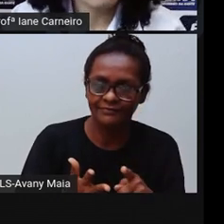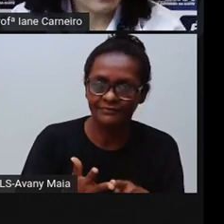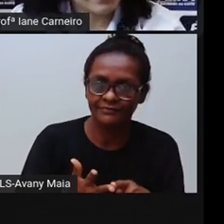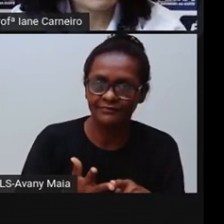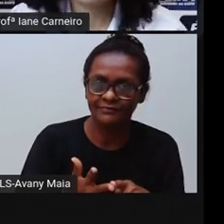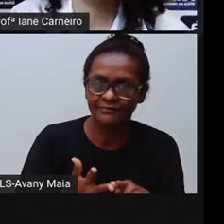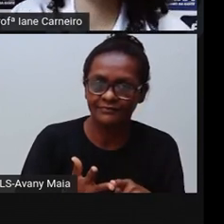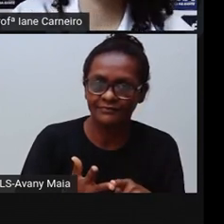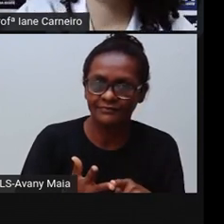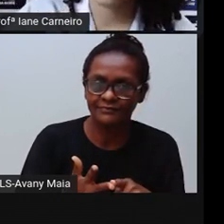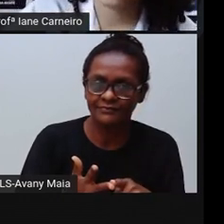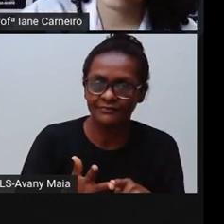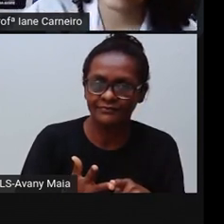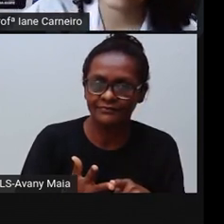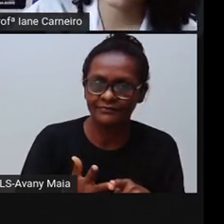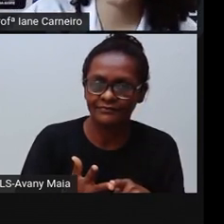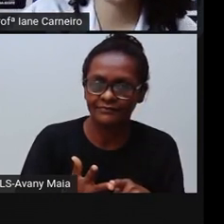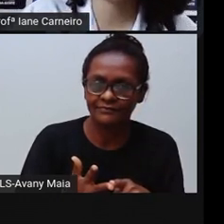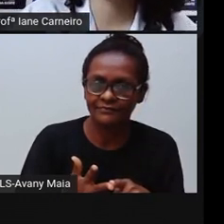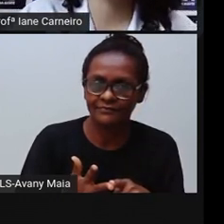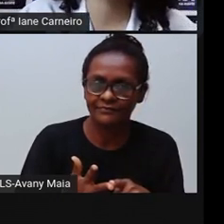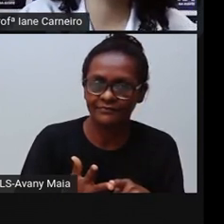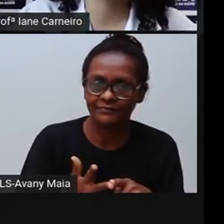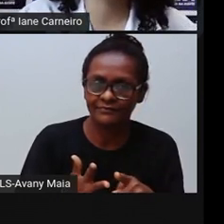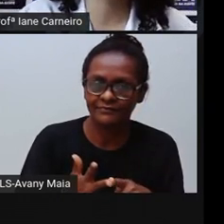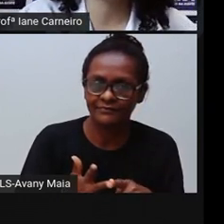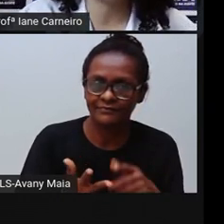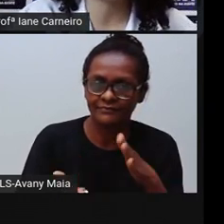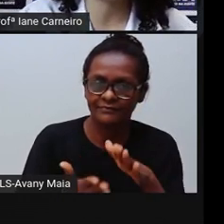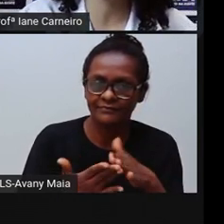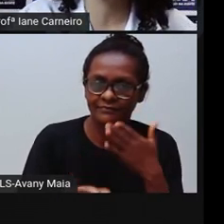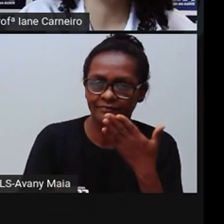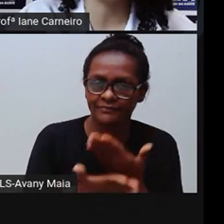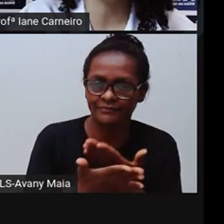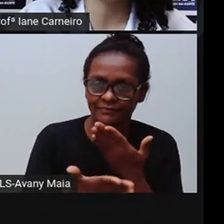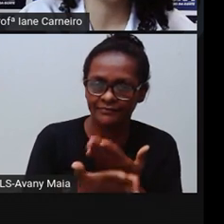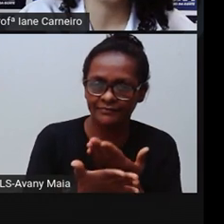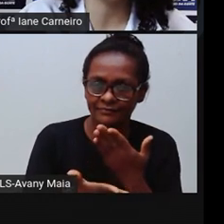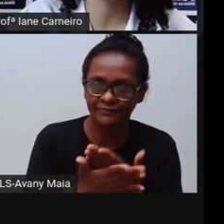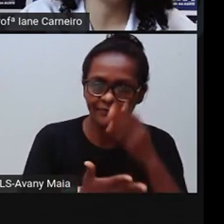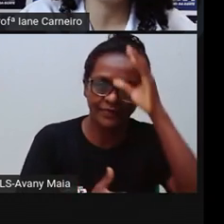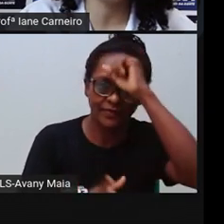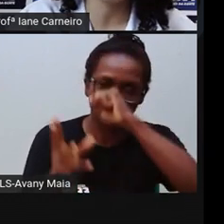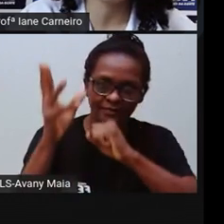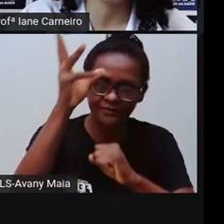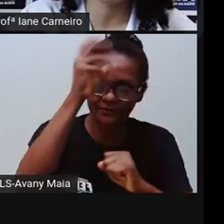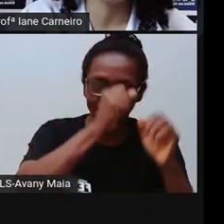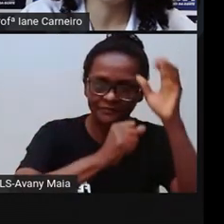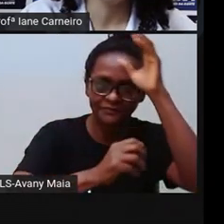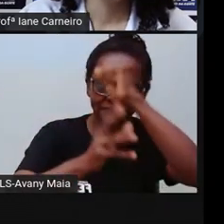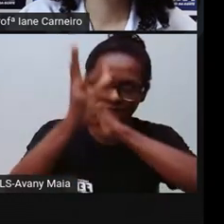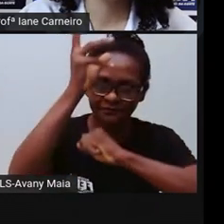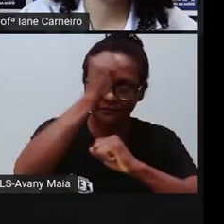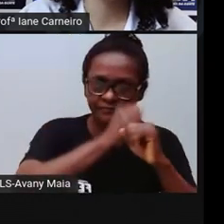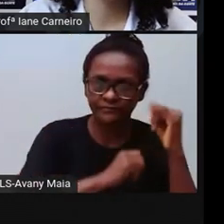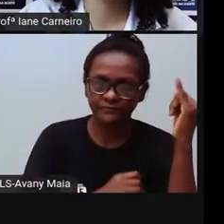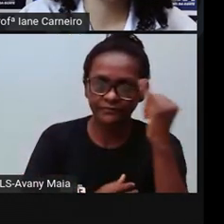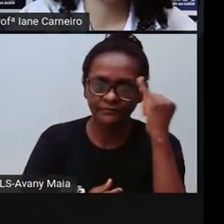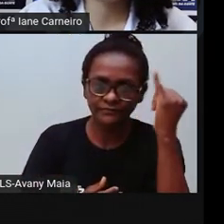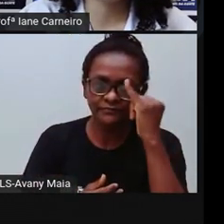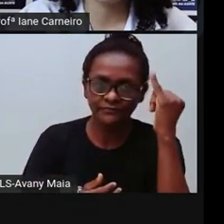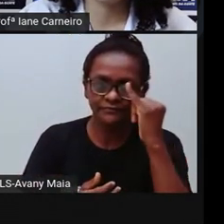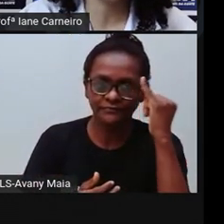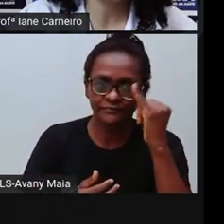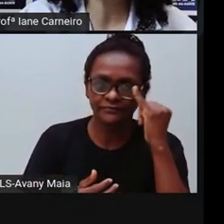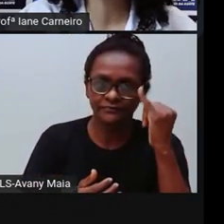Toda criança, né? Falando em merenda, toda criança tem direito à educação. E aí tá Chico Bento aqui, ó, sentadinho no banco